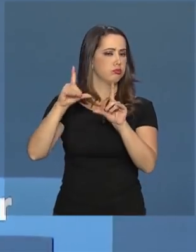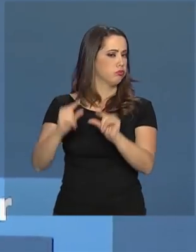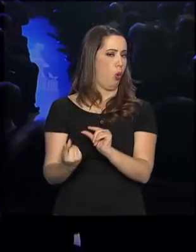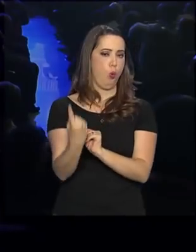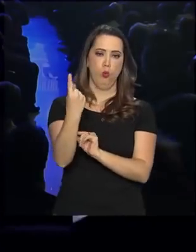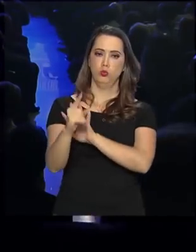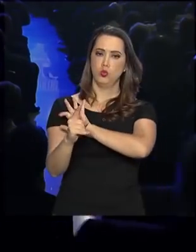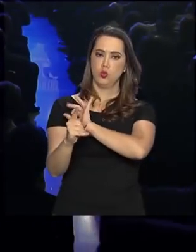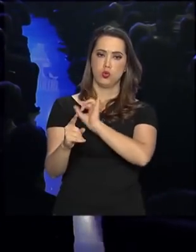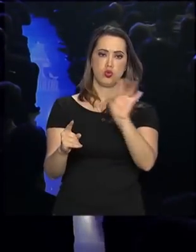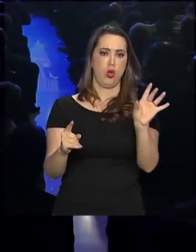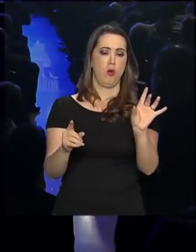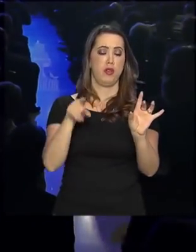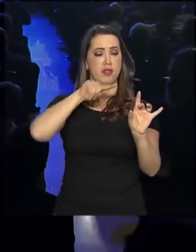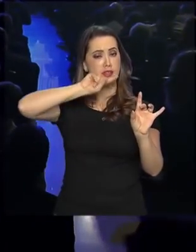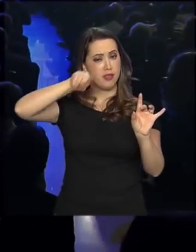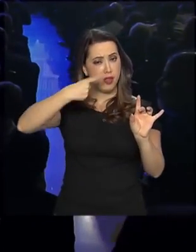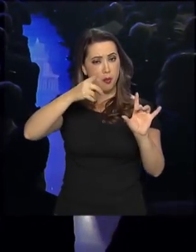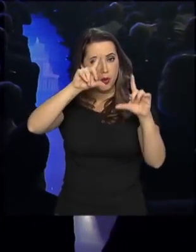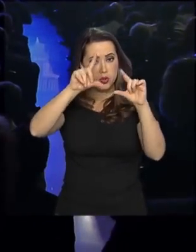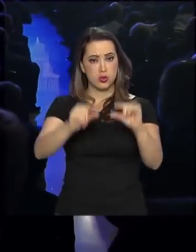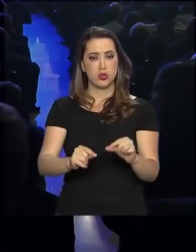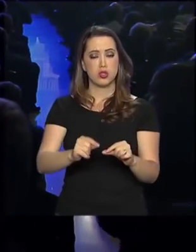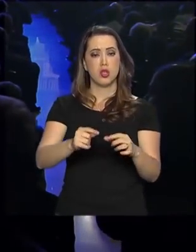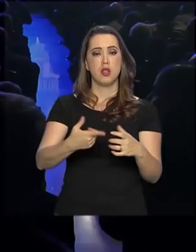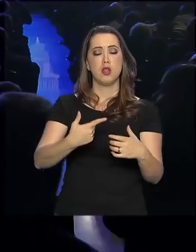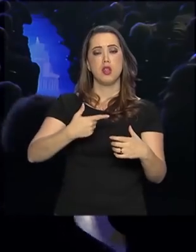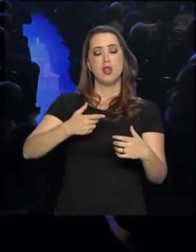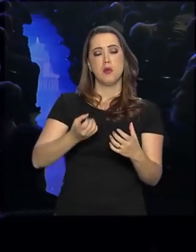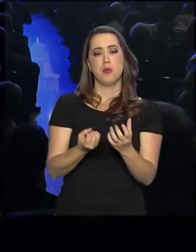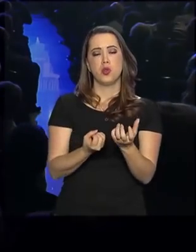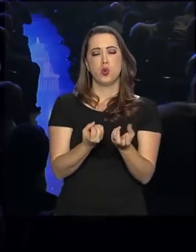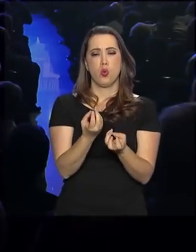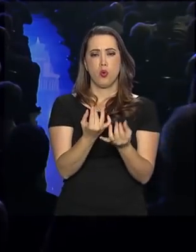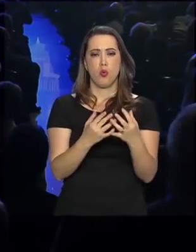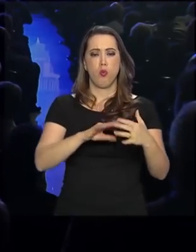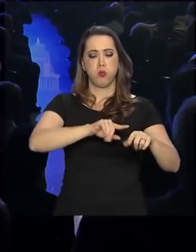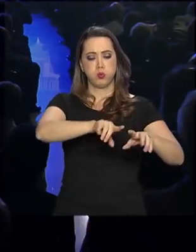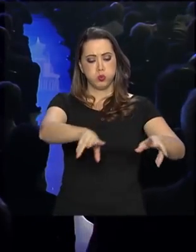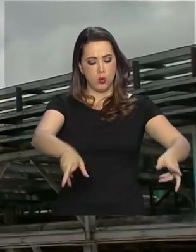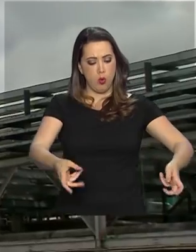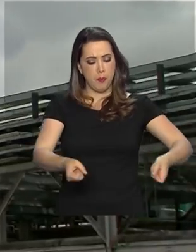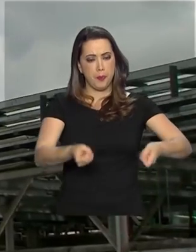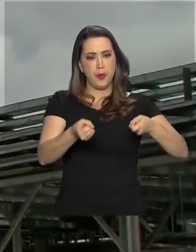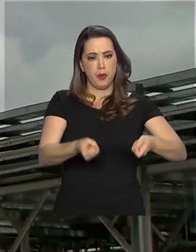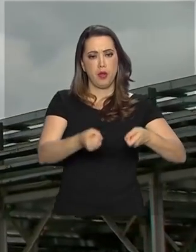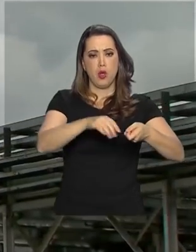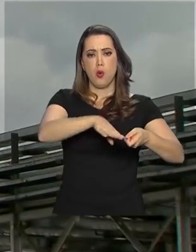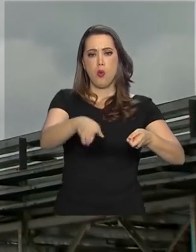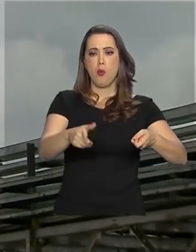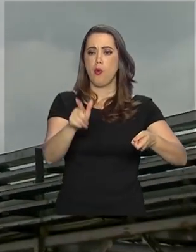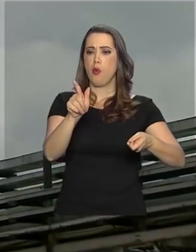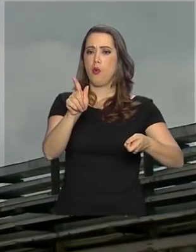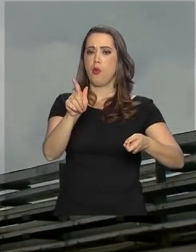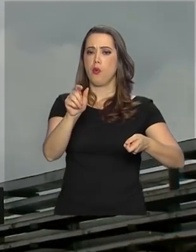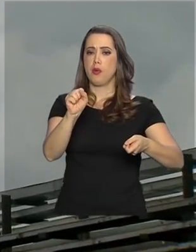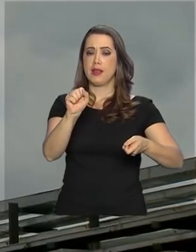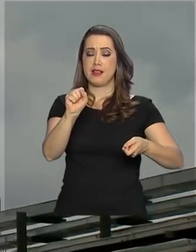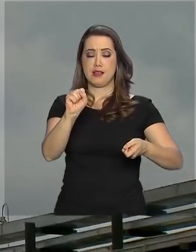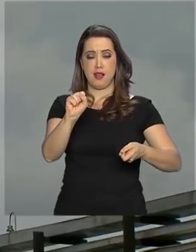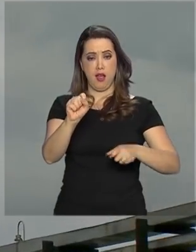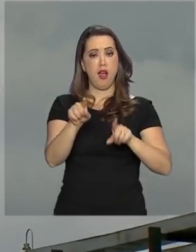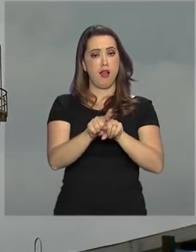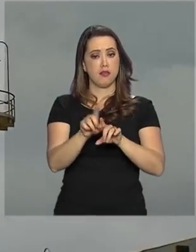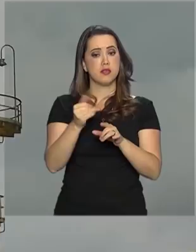notícia é, aos poucos, diminuir o preço do botijão de gás. A ideia é aumentar a competitividade na exploração de petróleo e